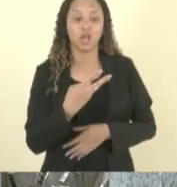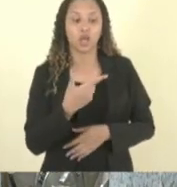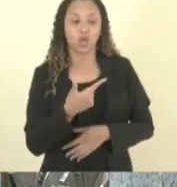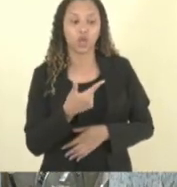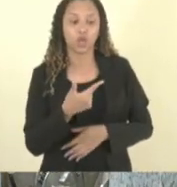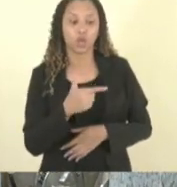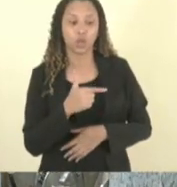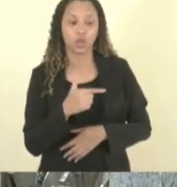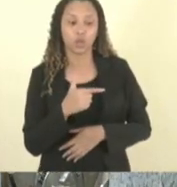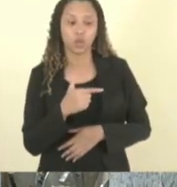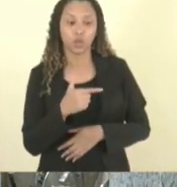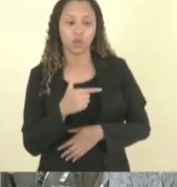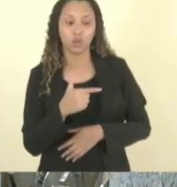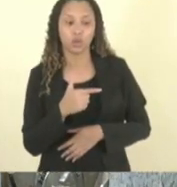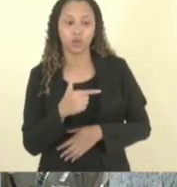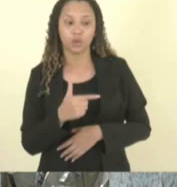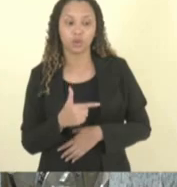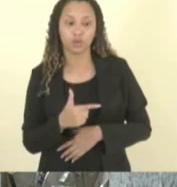2036